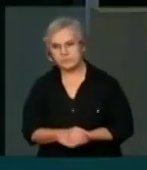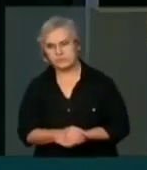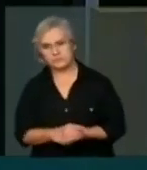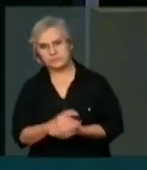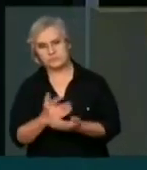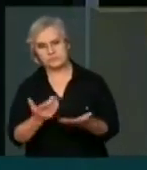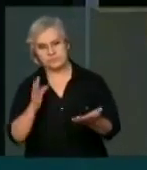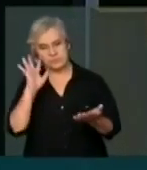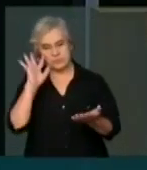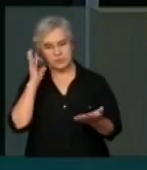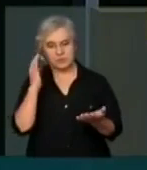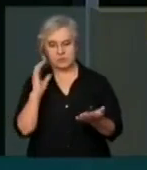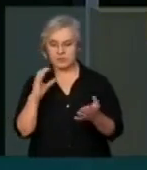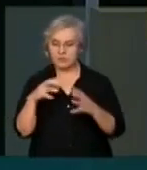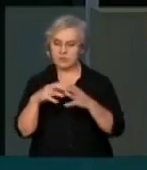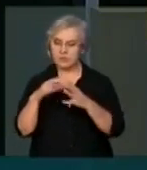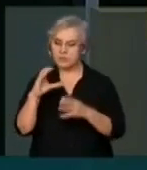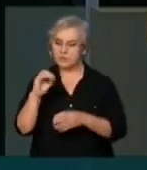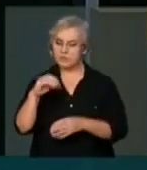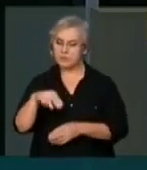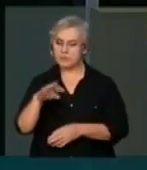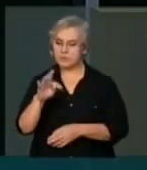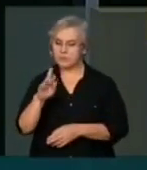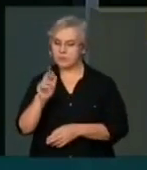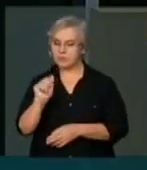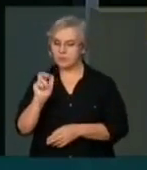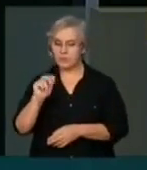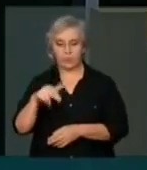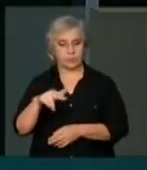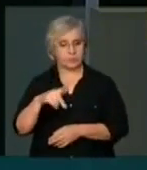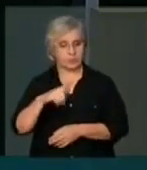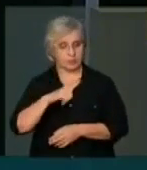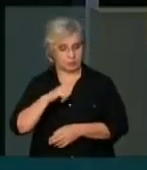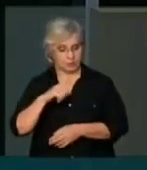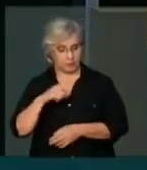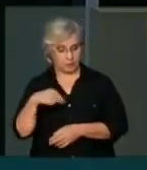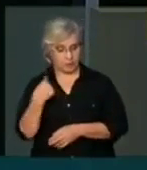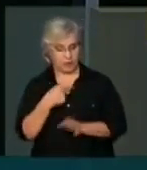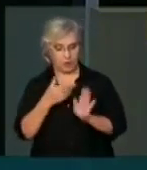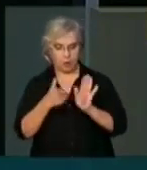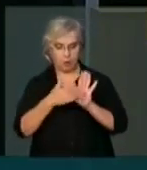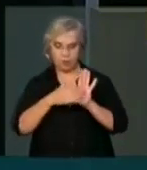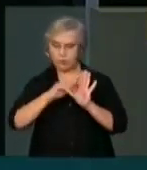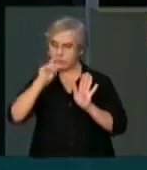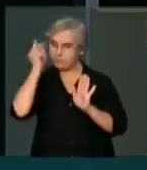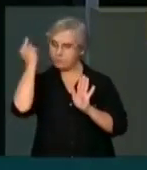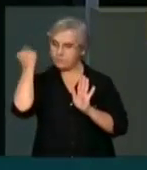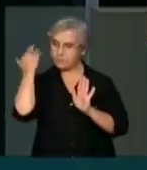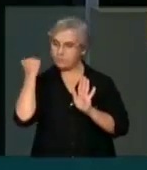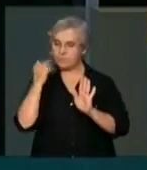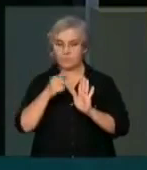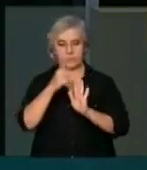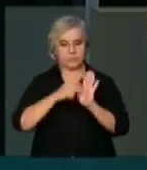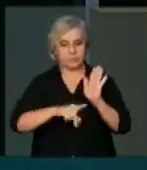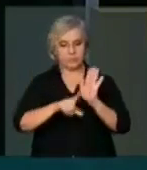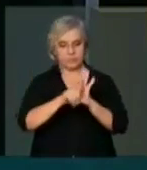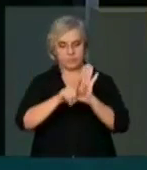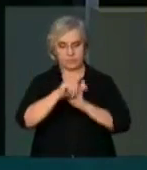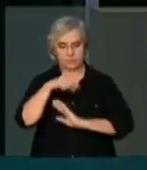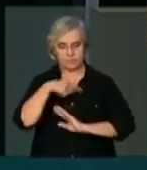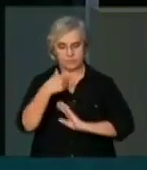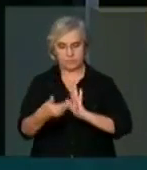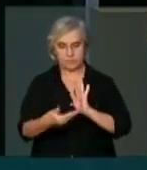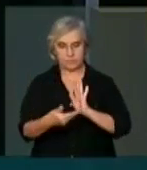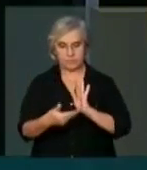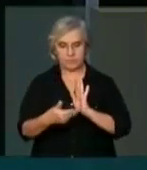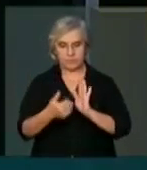Decisão do CONTRAN contempla o que nós estávamos propondo em projeto de lei, protocolado nessa casa, sobre o